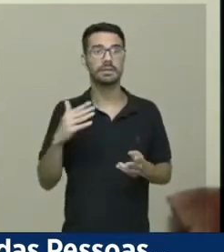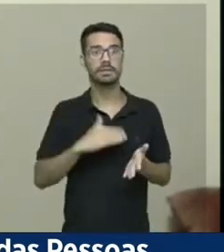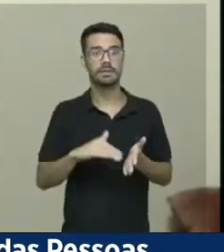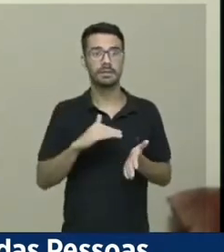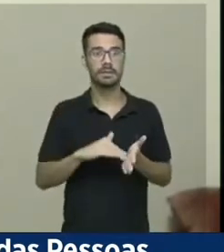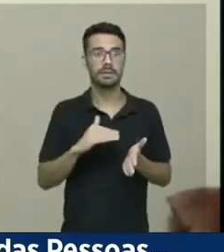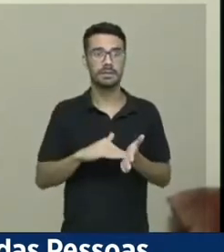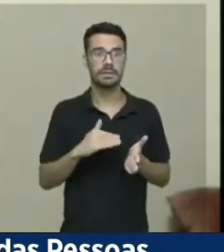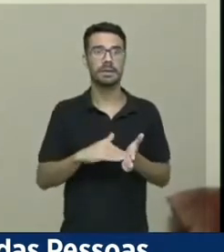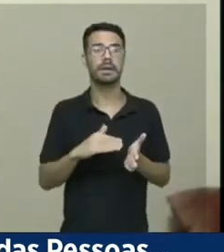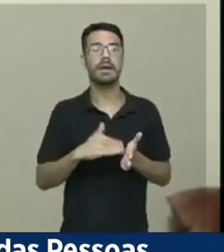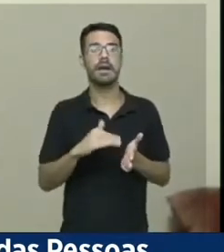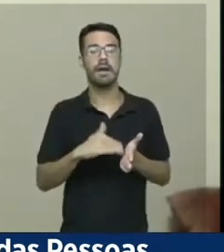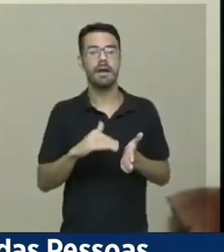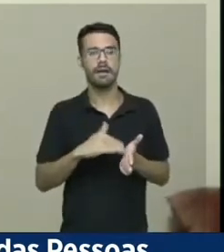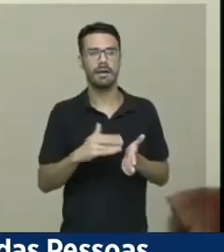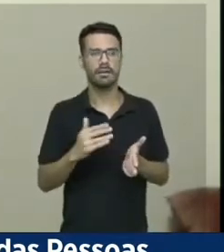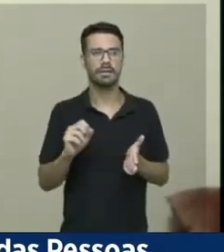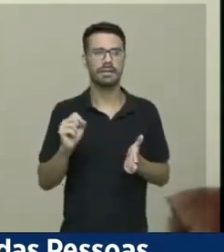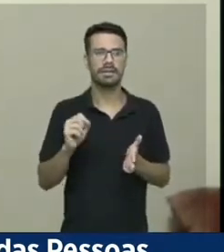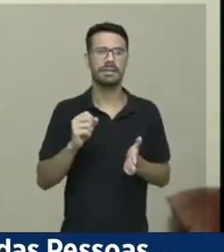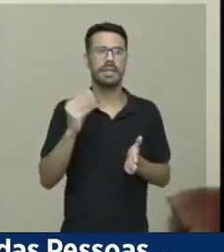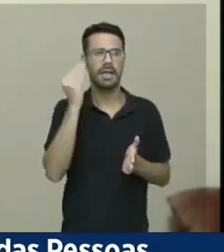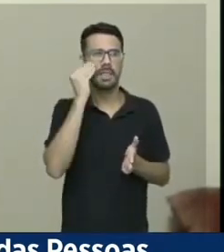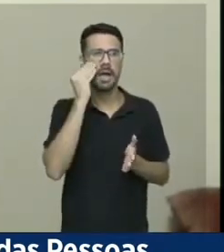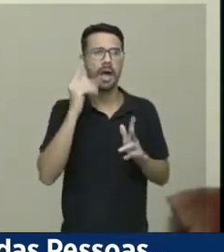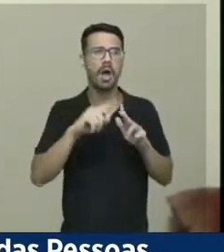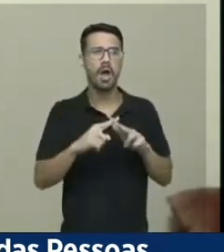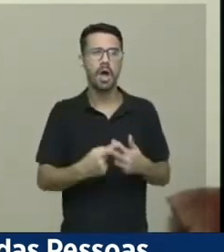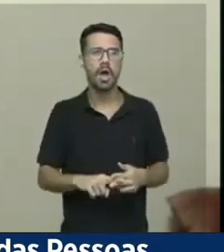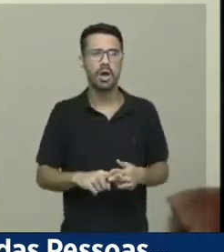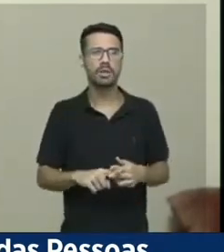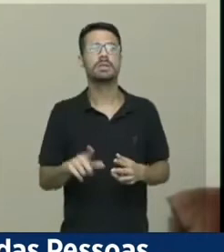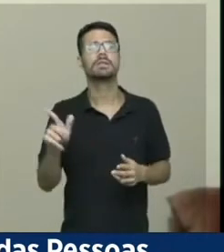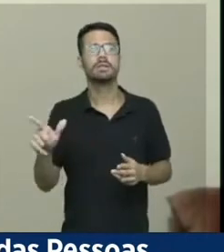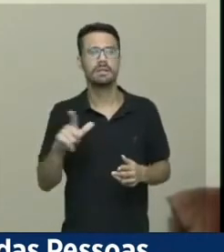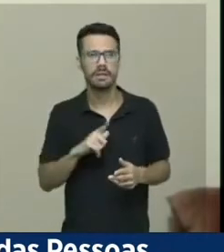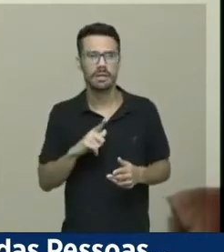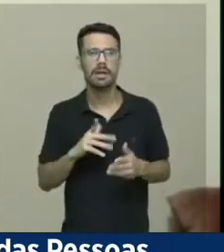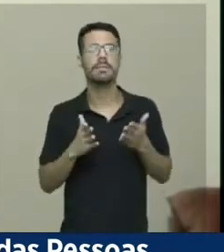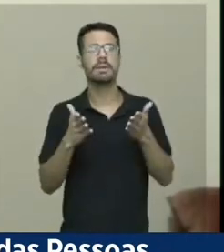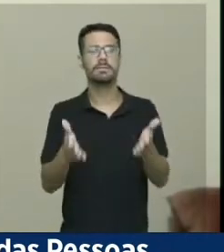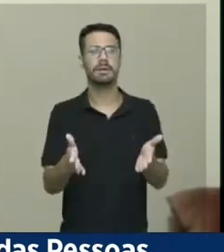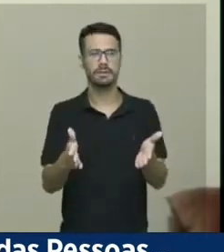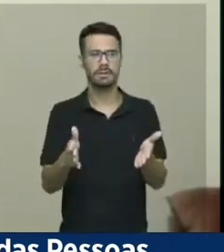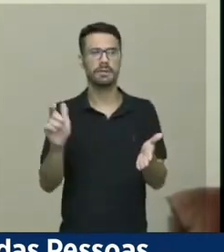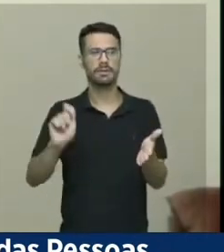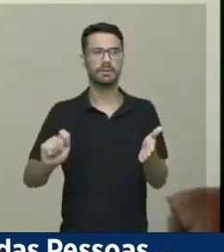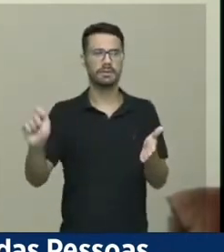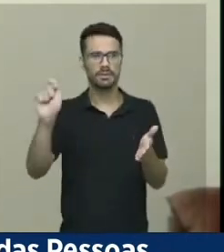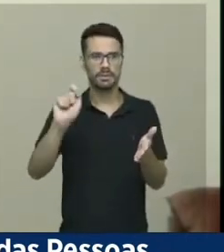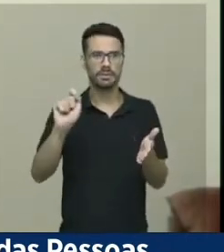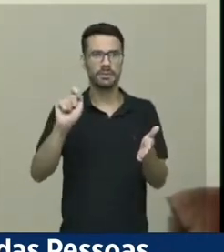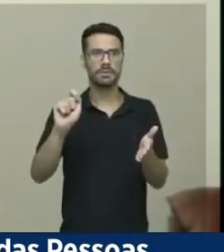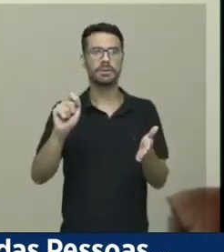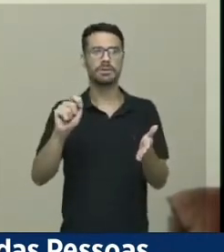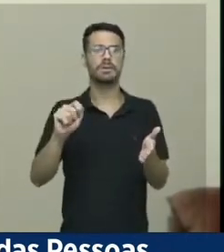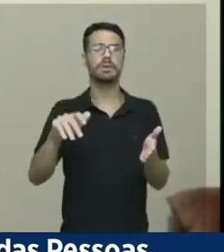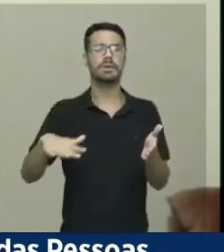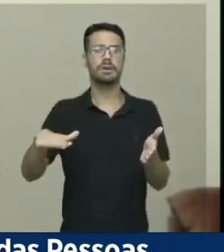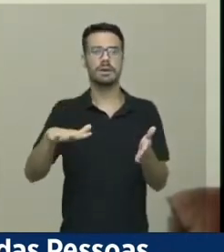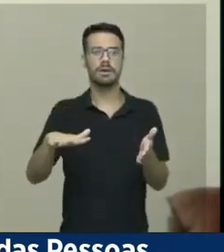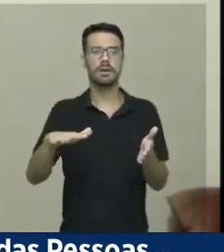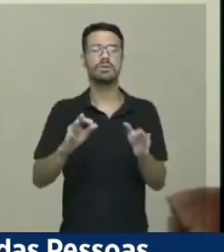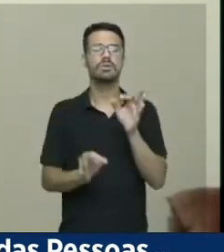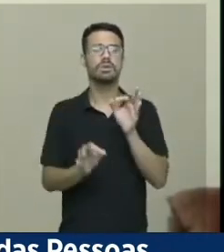quando se instaura esse processo substrativo, dia 8 de junho, a se tentar consertar para contemplar a participação da ANPID, se não nominalmente, mas como carreiras jurídicas.